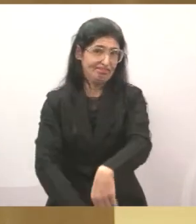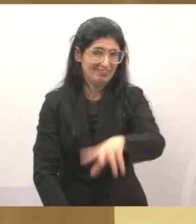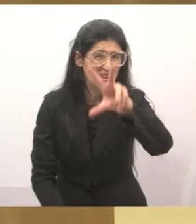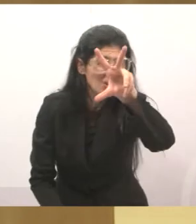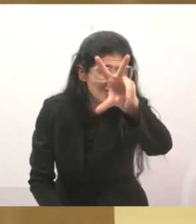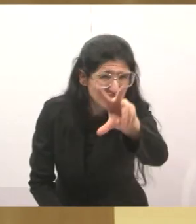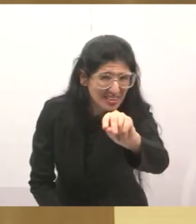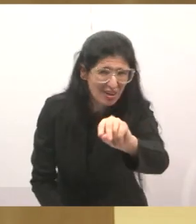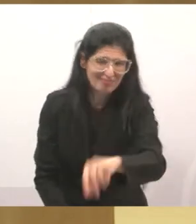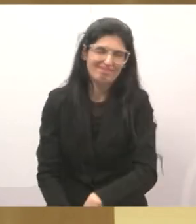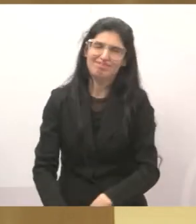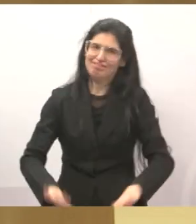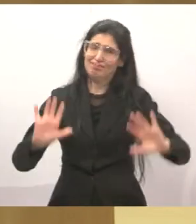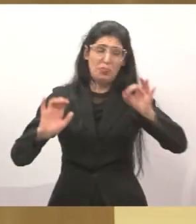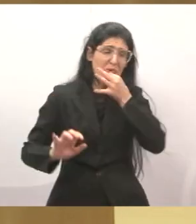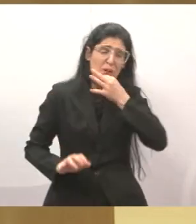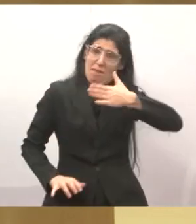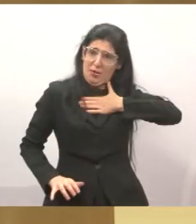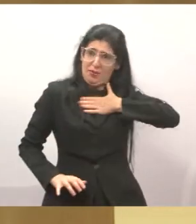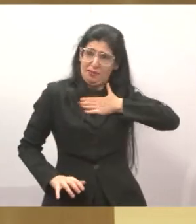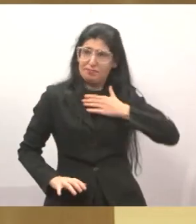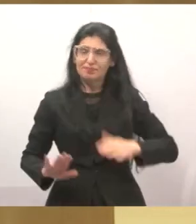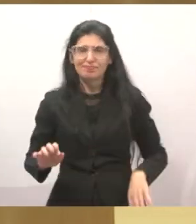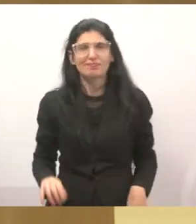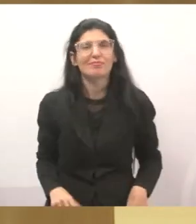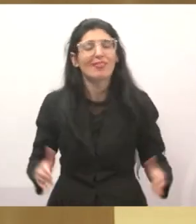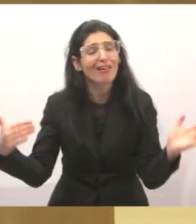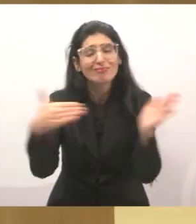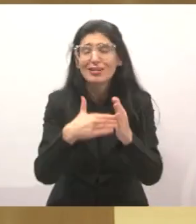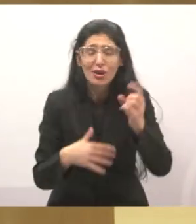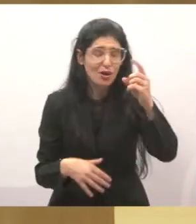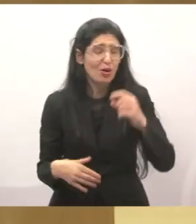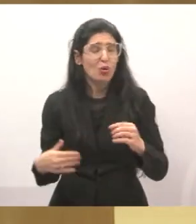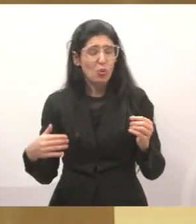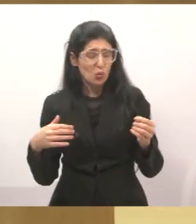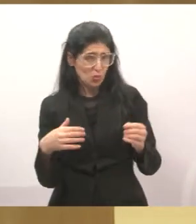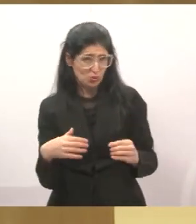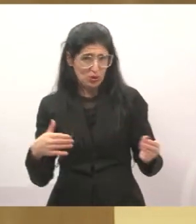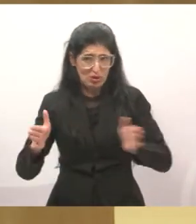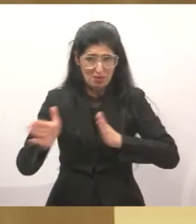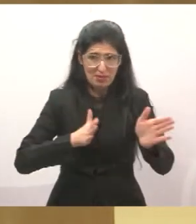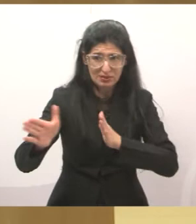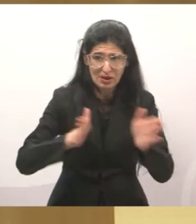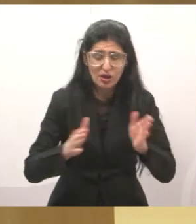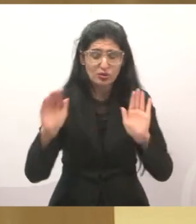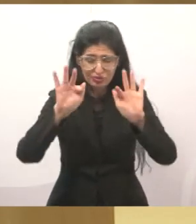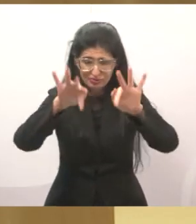até o último dia do nosso mandato nós vamos cumprir a nossa função, a nossa obrigação,